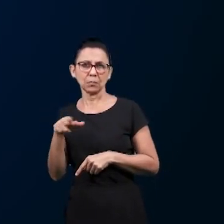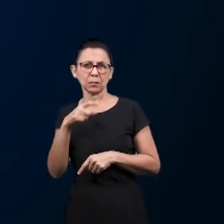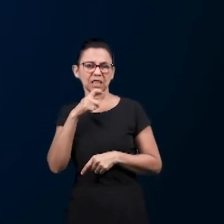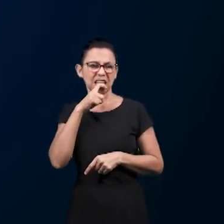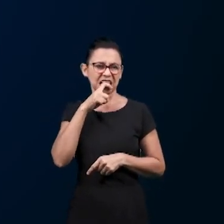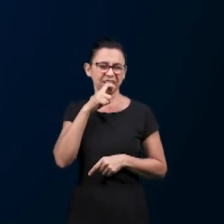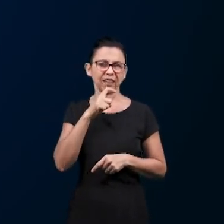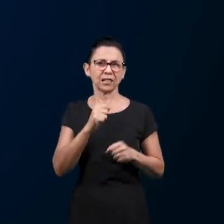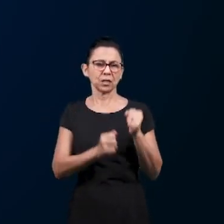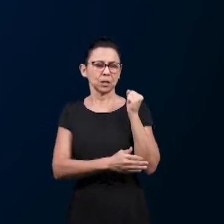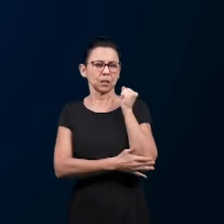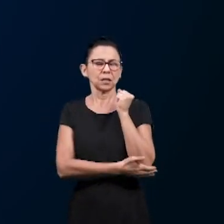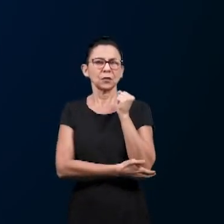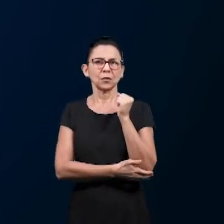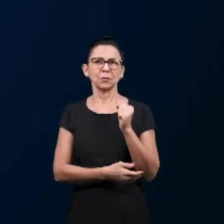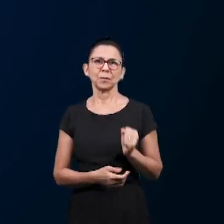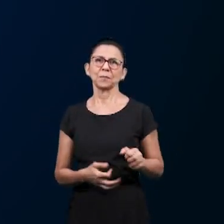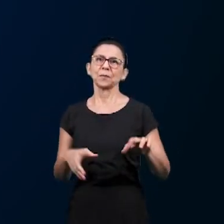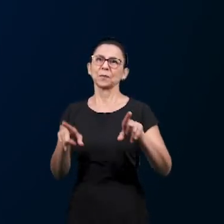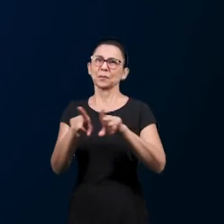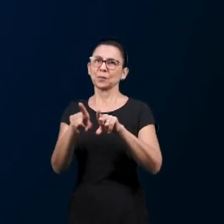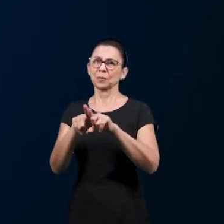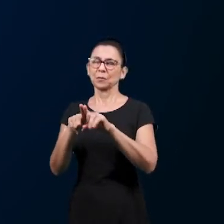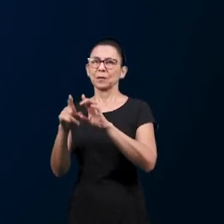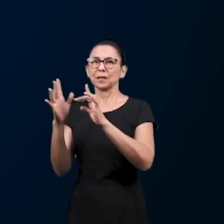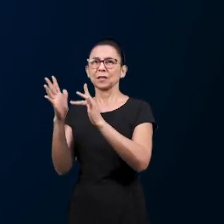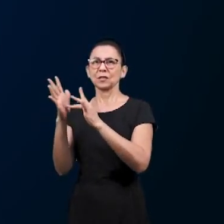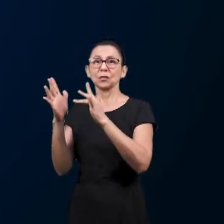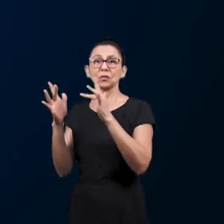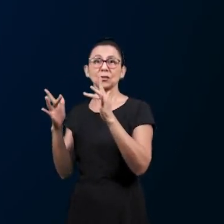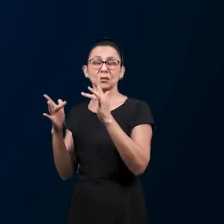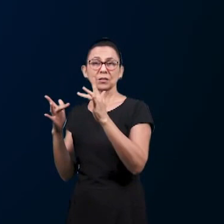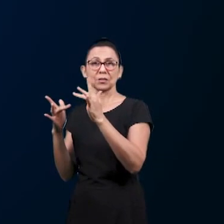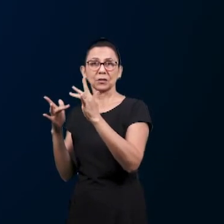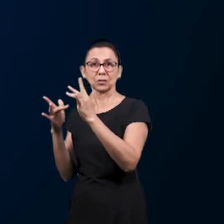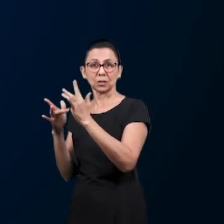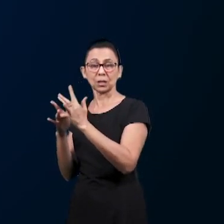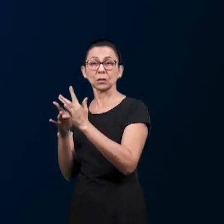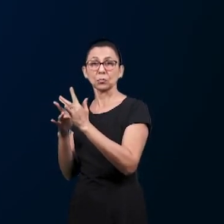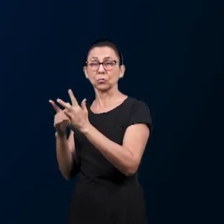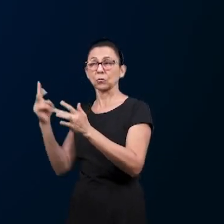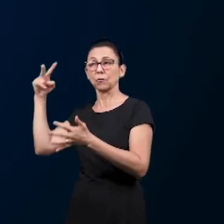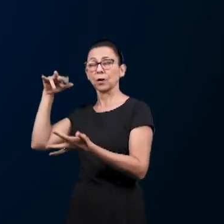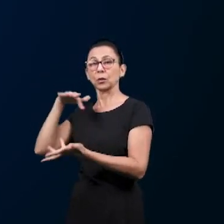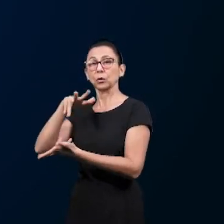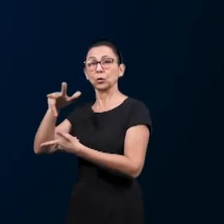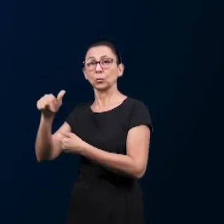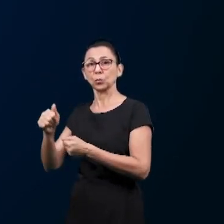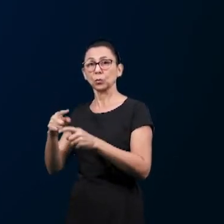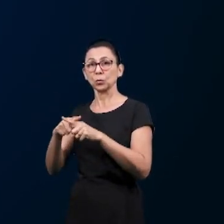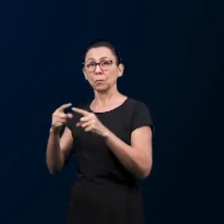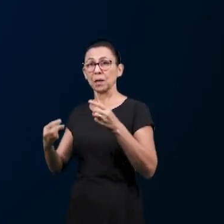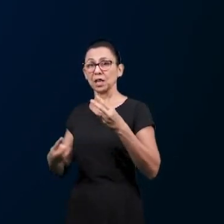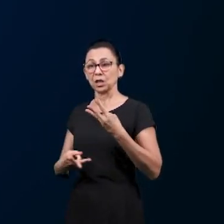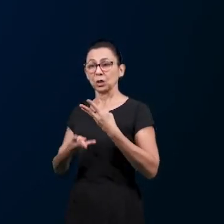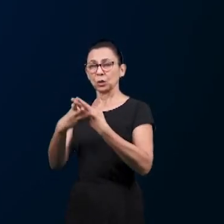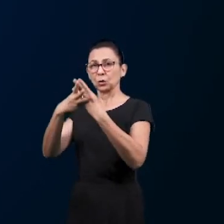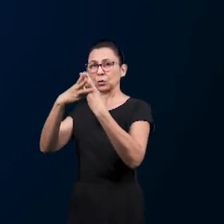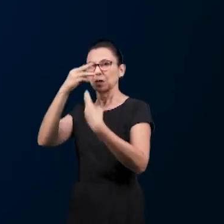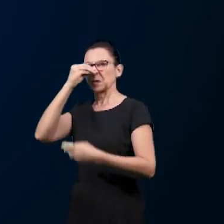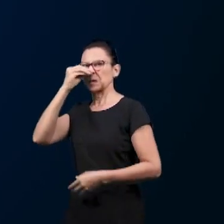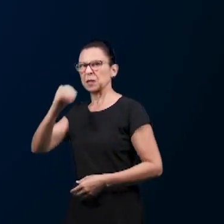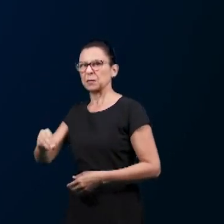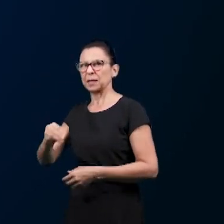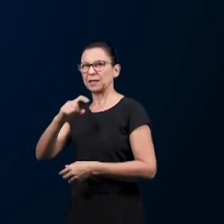da mesma forma que Jesus, o filho amado de Deus Pai, sofreu com o ódio dos judeus em sua época e a inveja